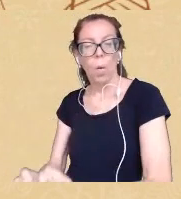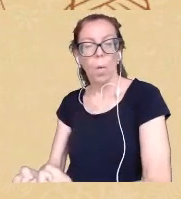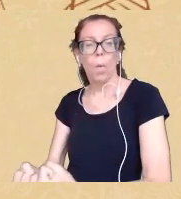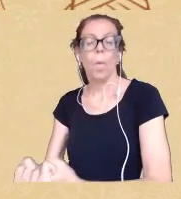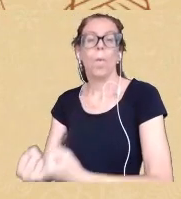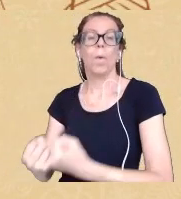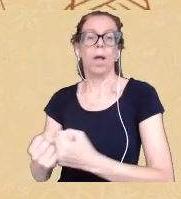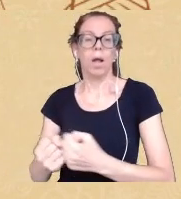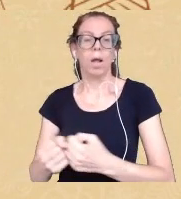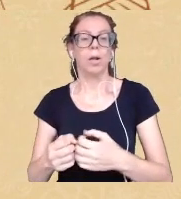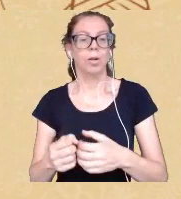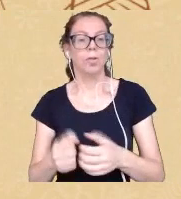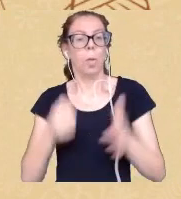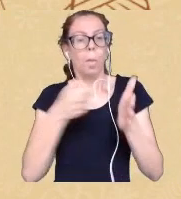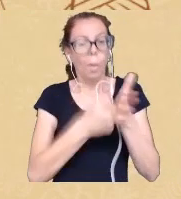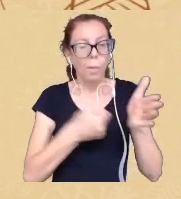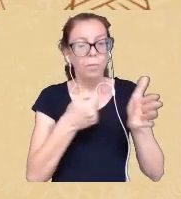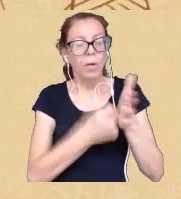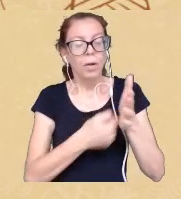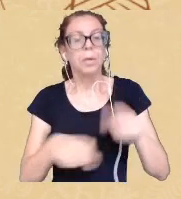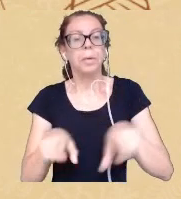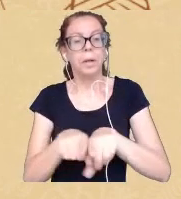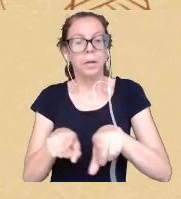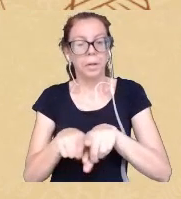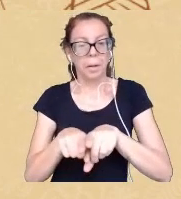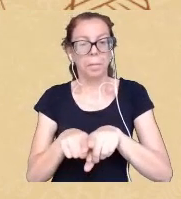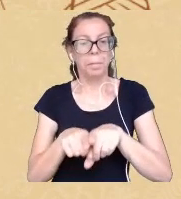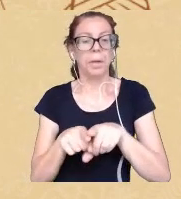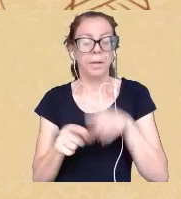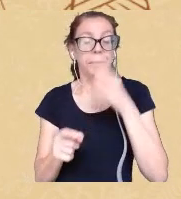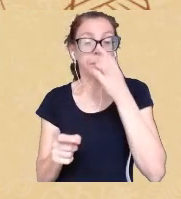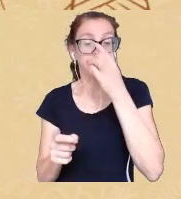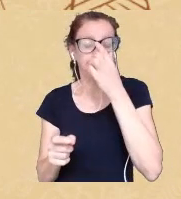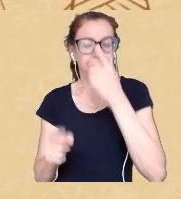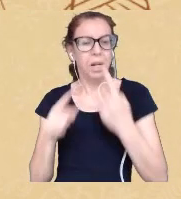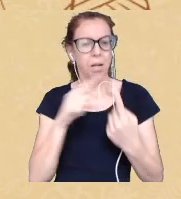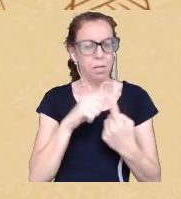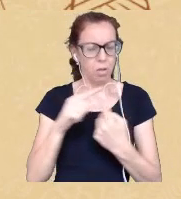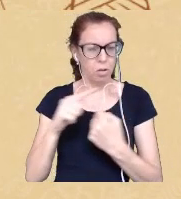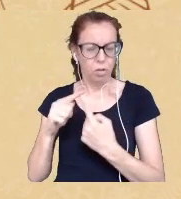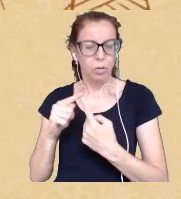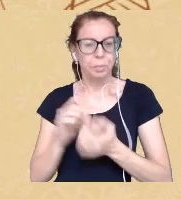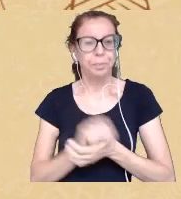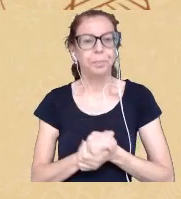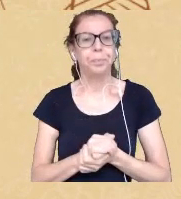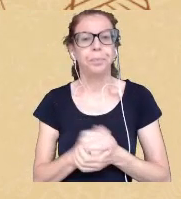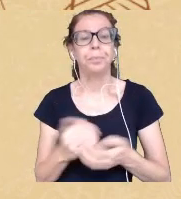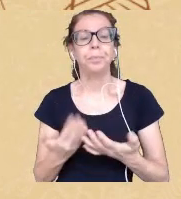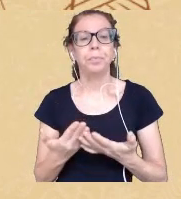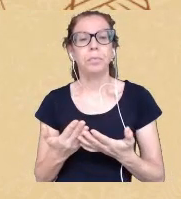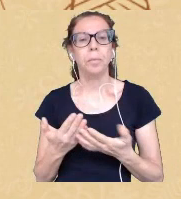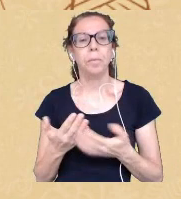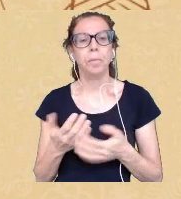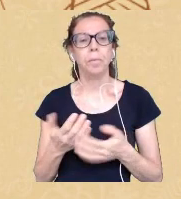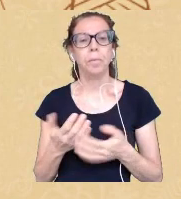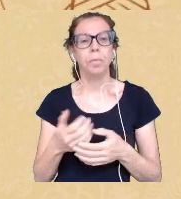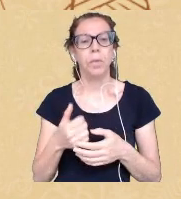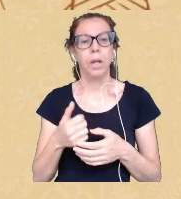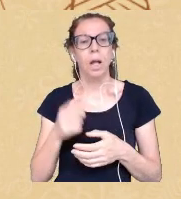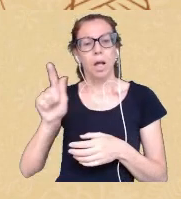mas só para ressaltar se é nesse sentido e Geni eu acho muito importante quando você